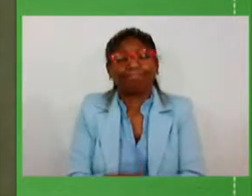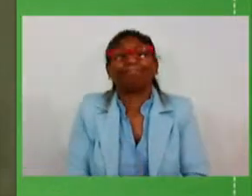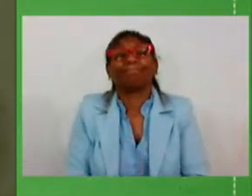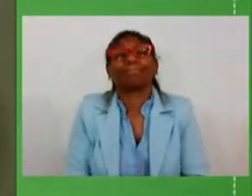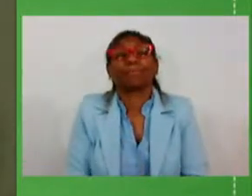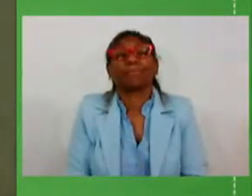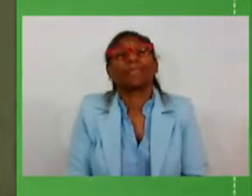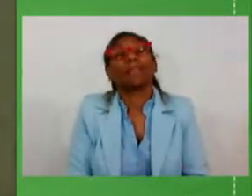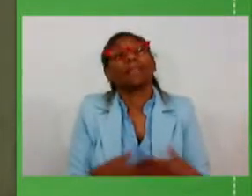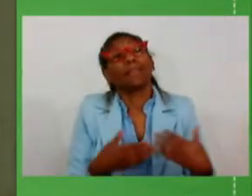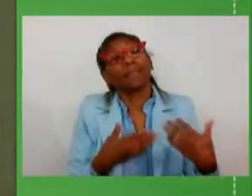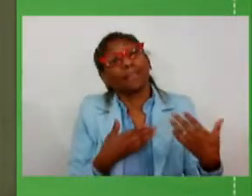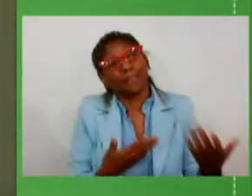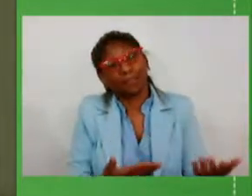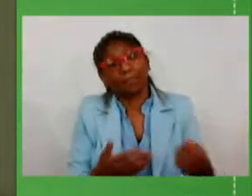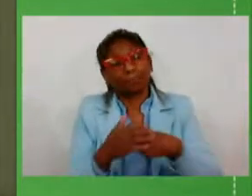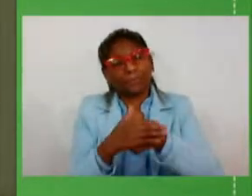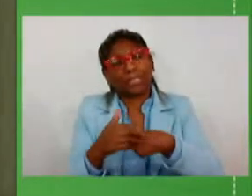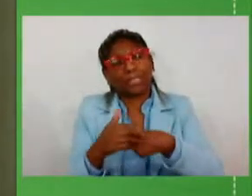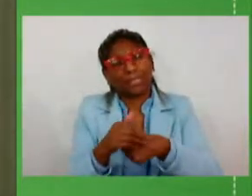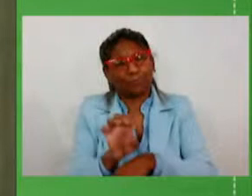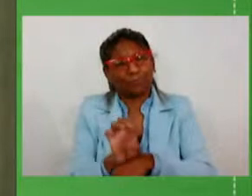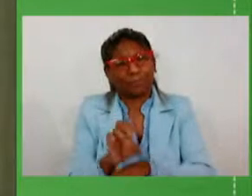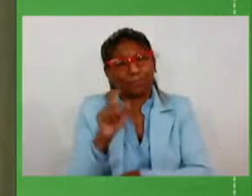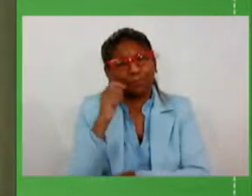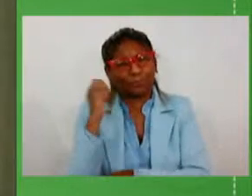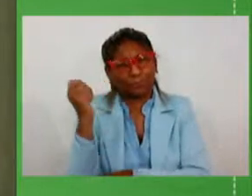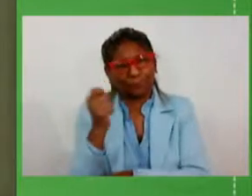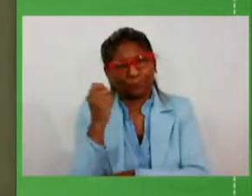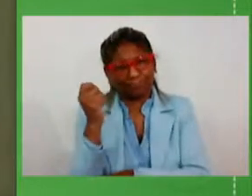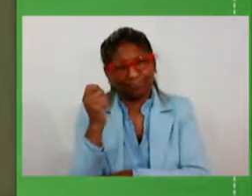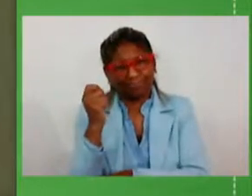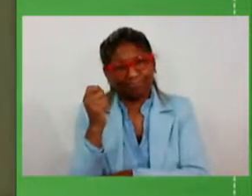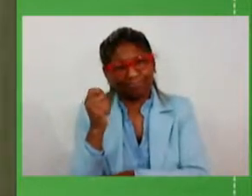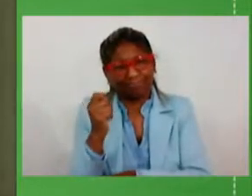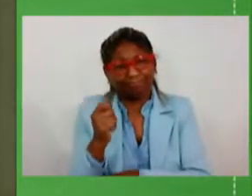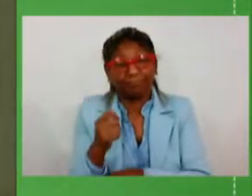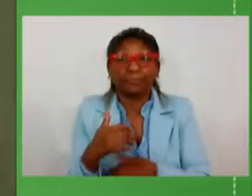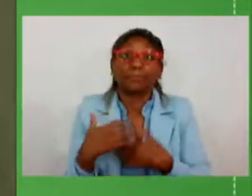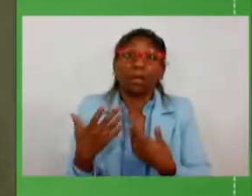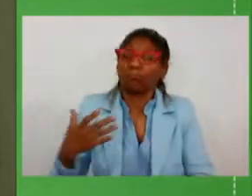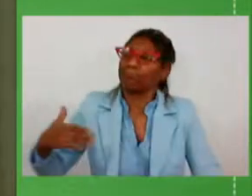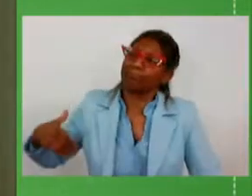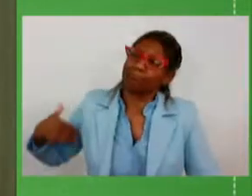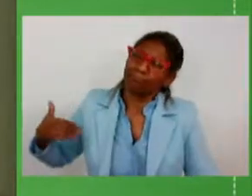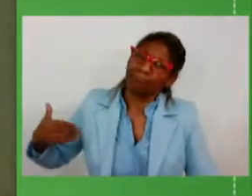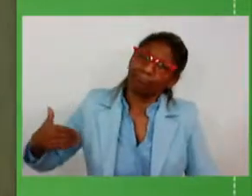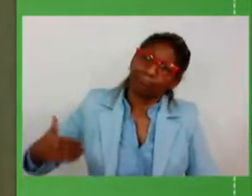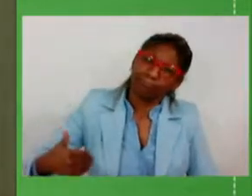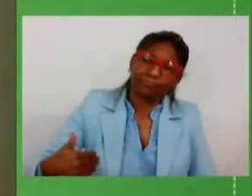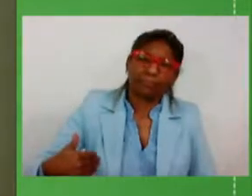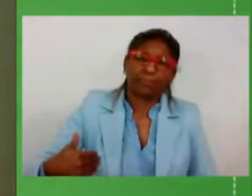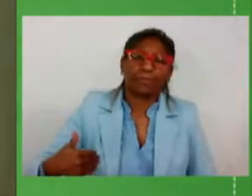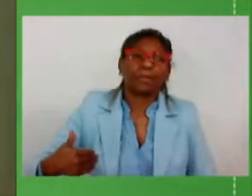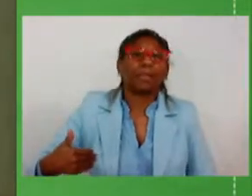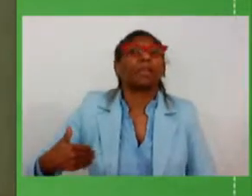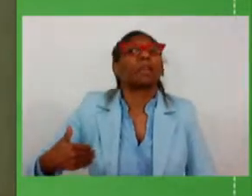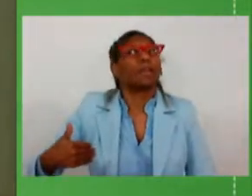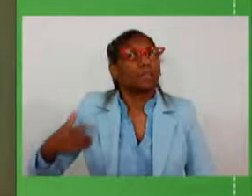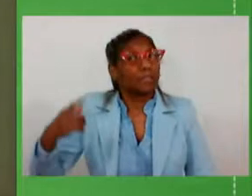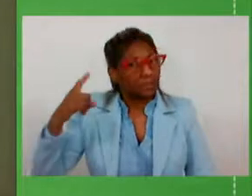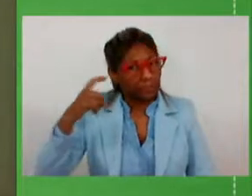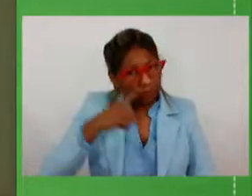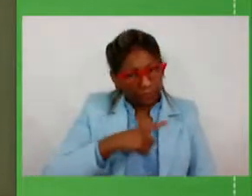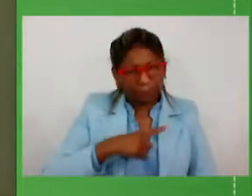querido estado Rio Grande do Sul para chegarmos até aqui uma mobilização muito grande de